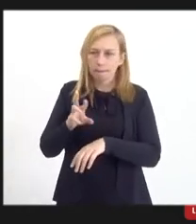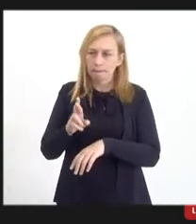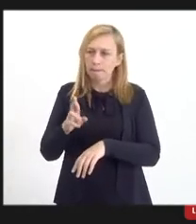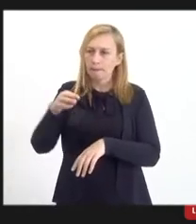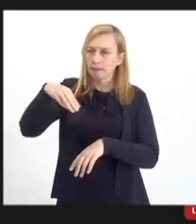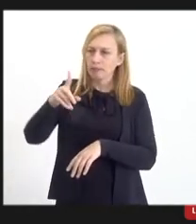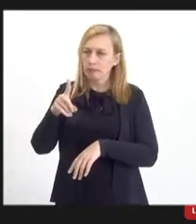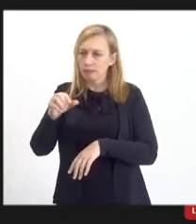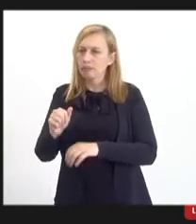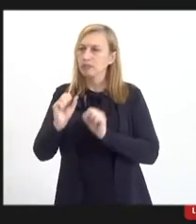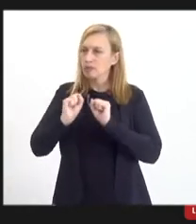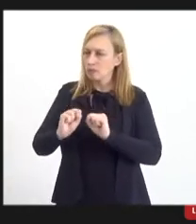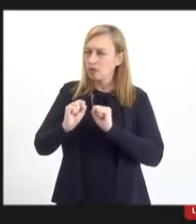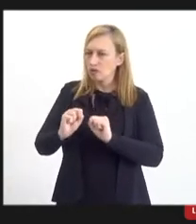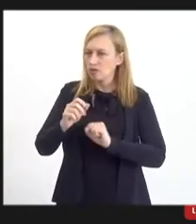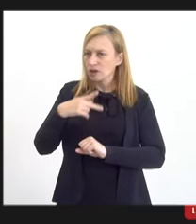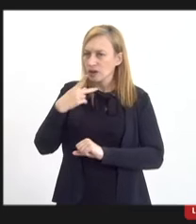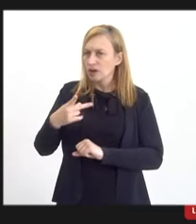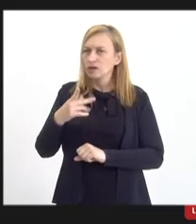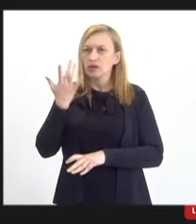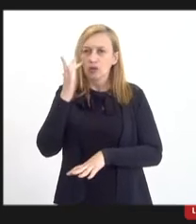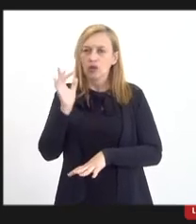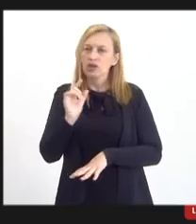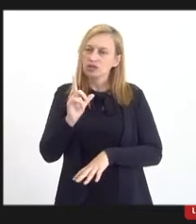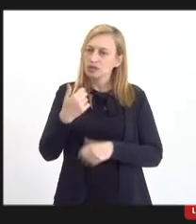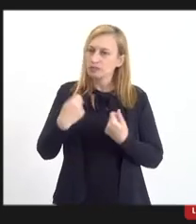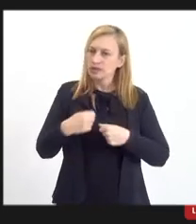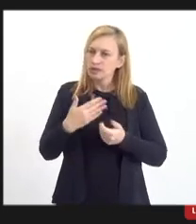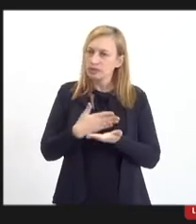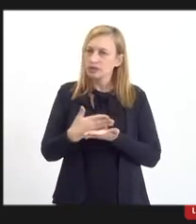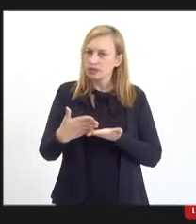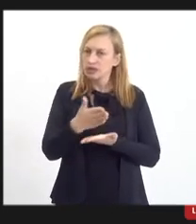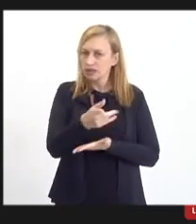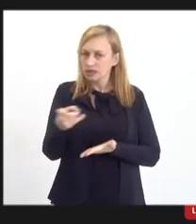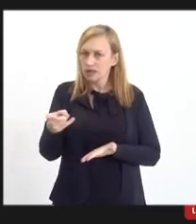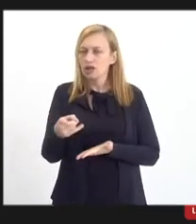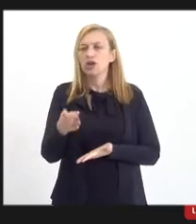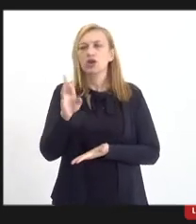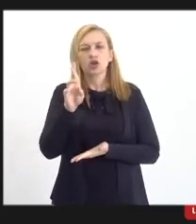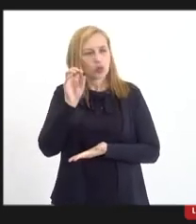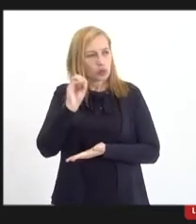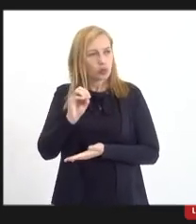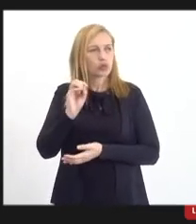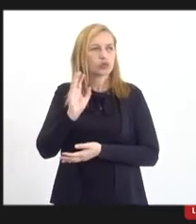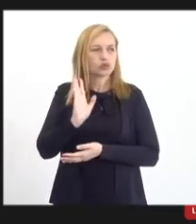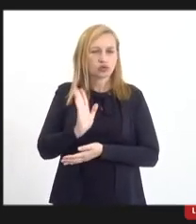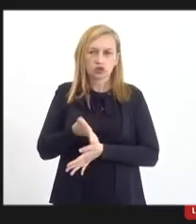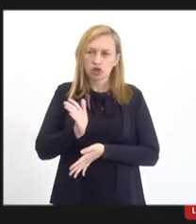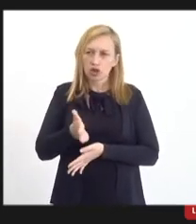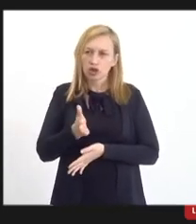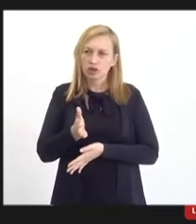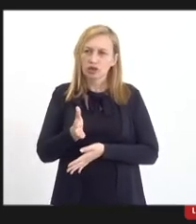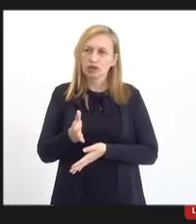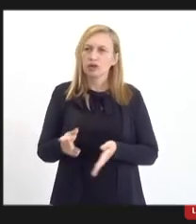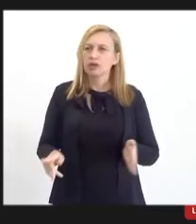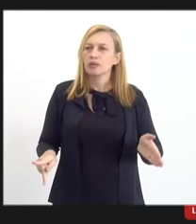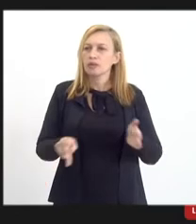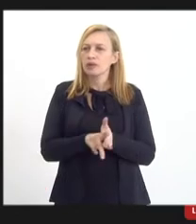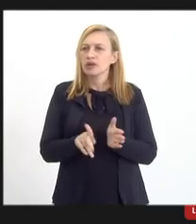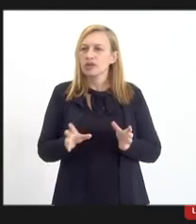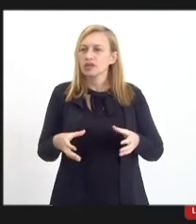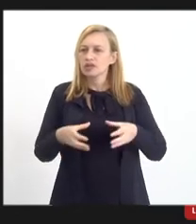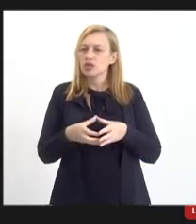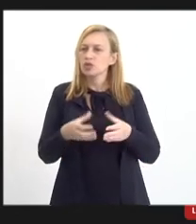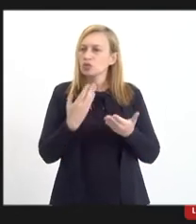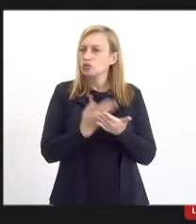complementar o que ia falar, mas eu acho que a gente tem que partir disso, né, e o Bruno, inclusive, já está fazendo parte lá do grupo